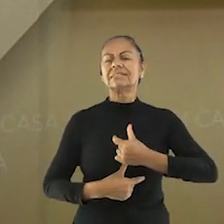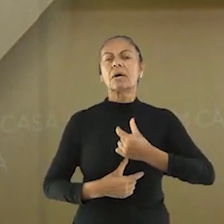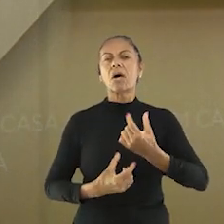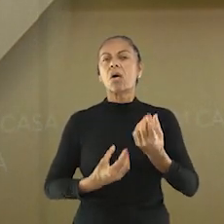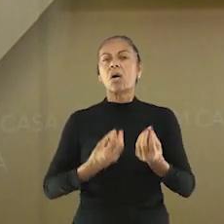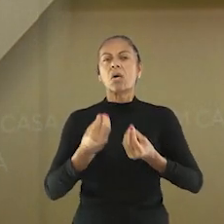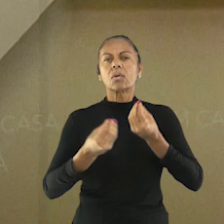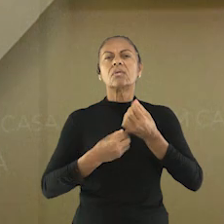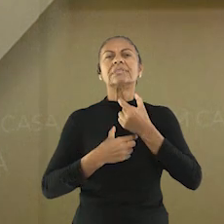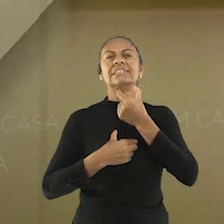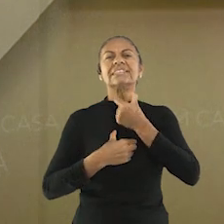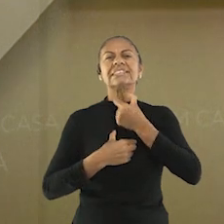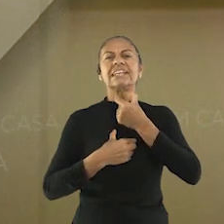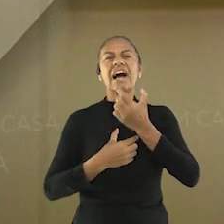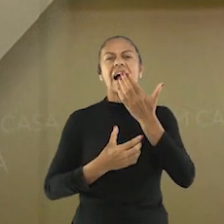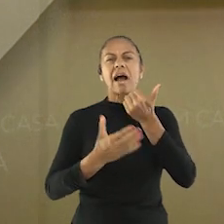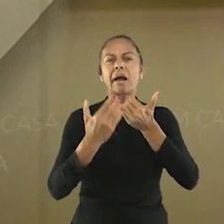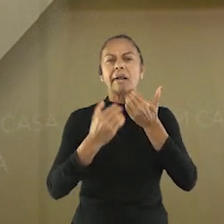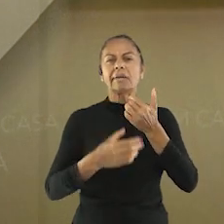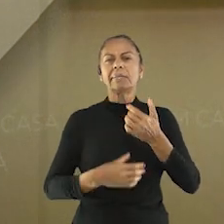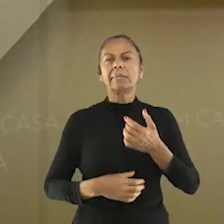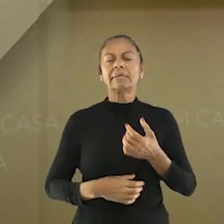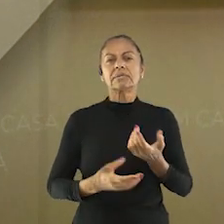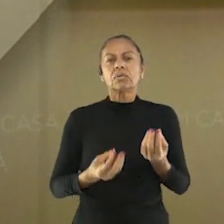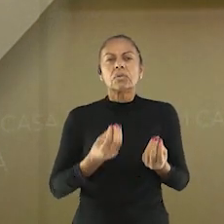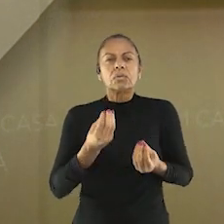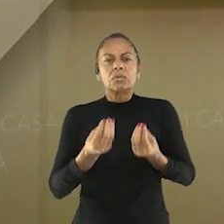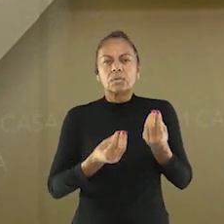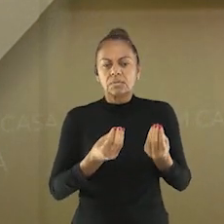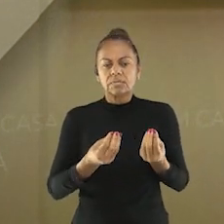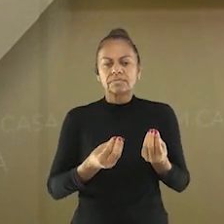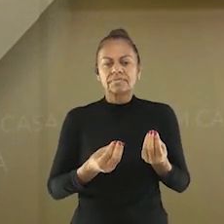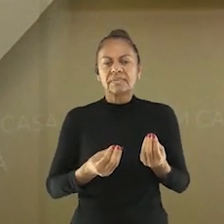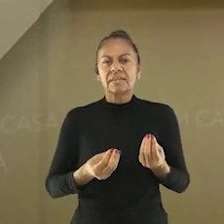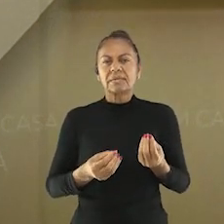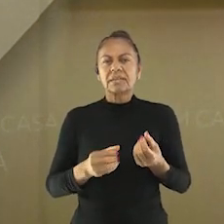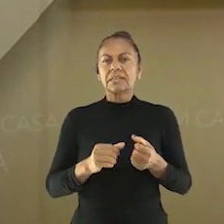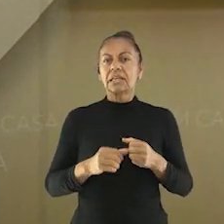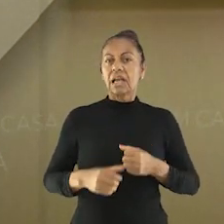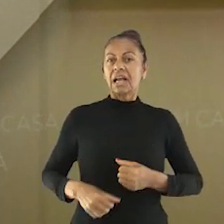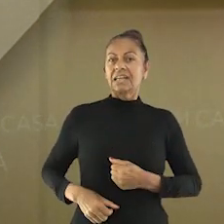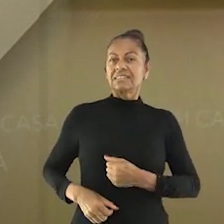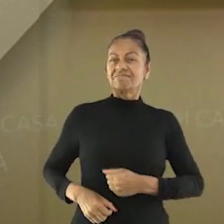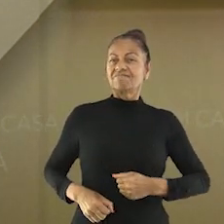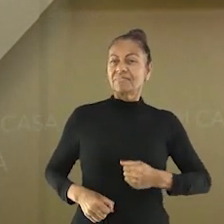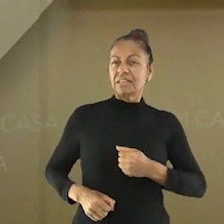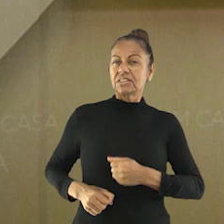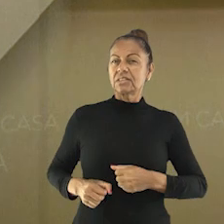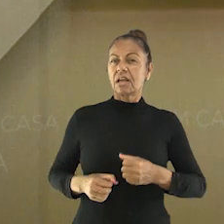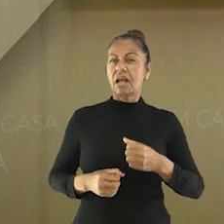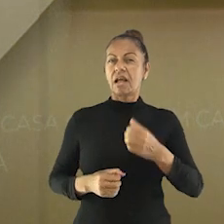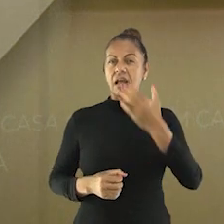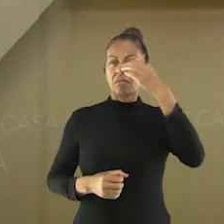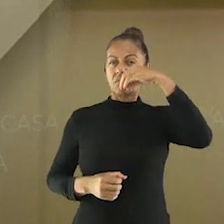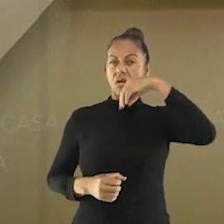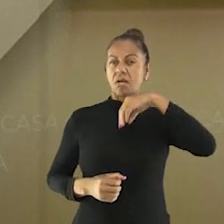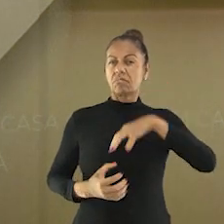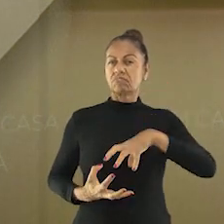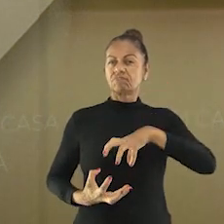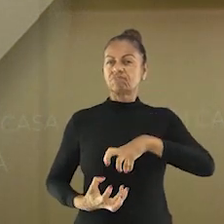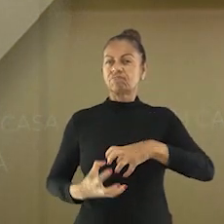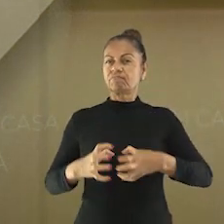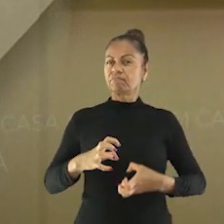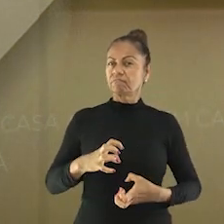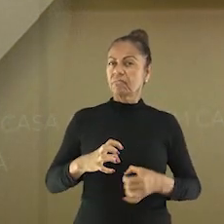Pode estar anotando aqui também. Intestinais. Algum problema intestinal surgiu? A digestão foi normal, né? Diarreia,